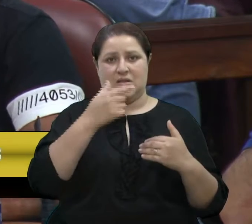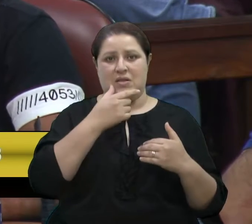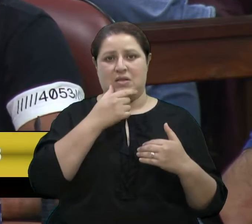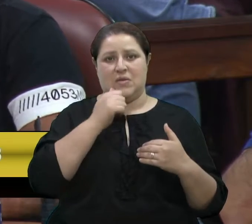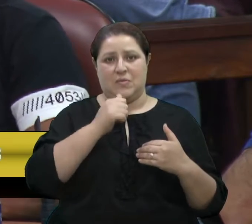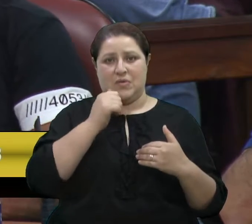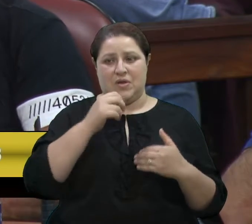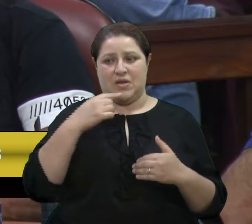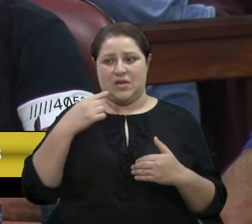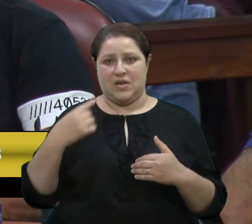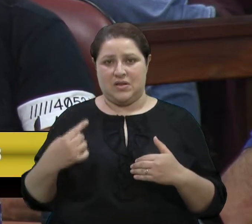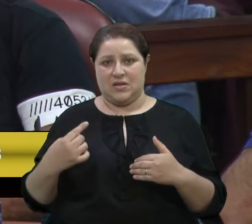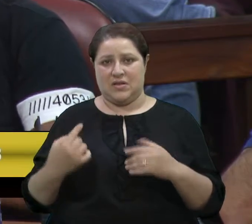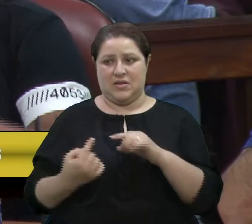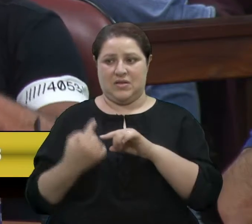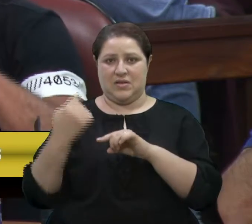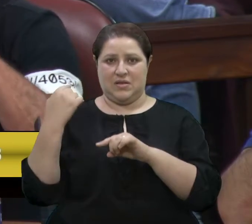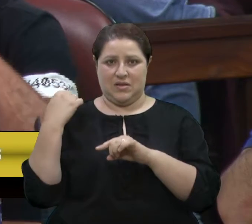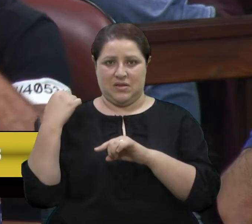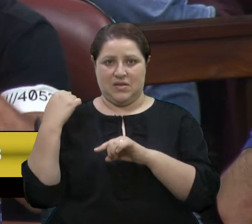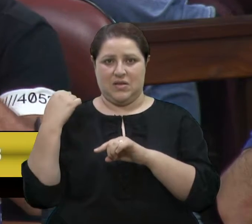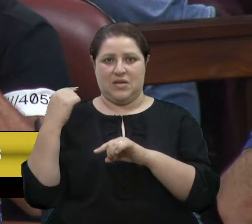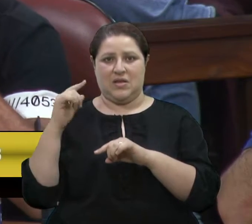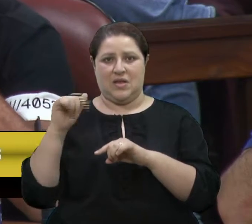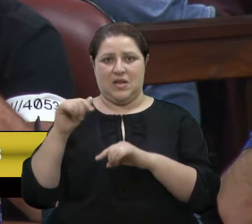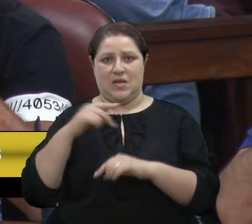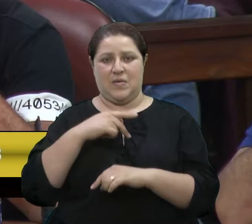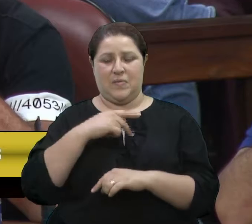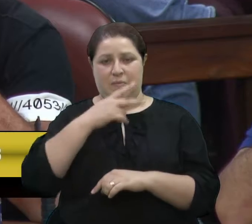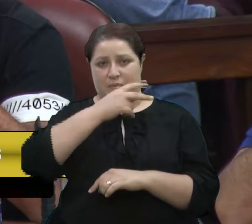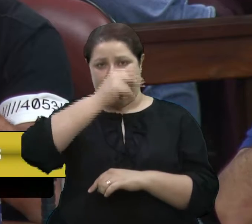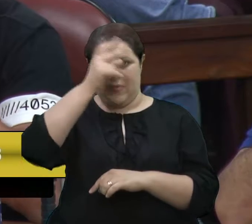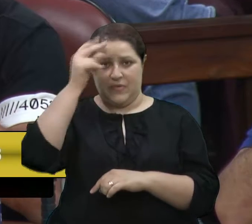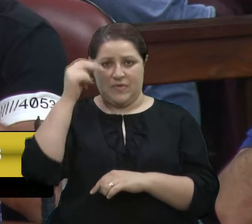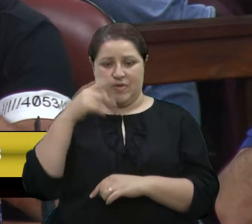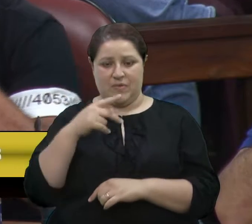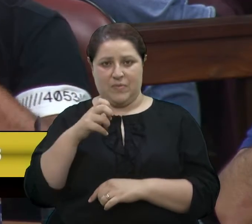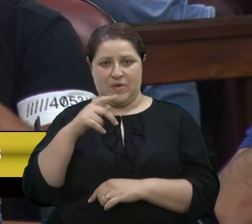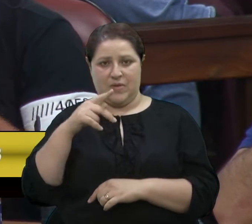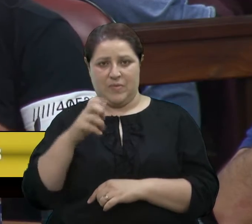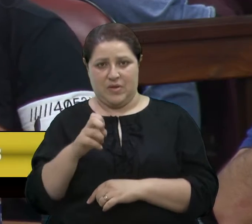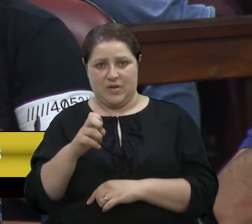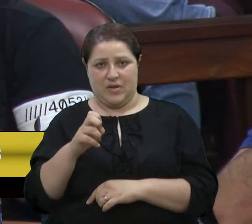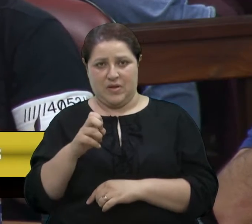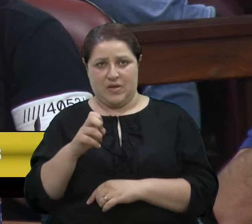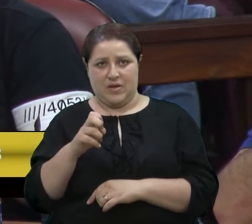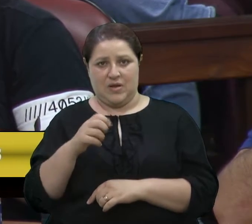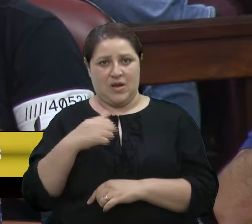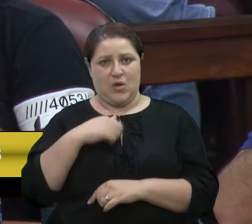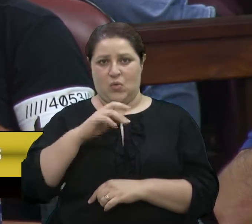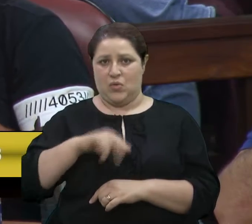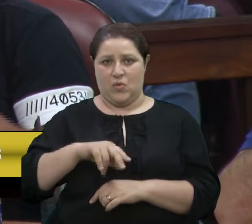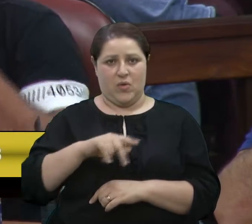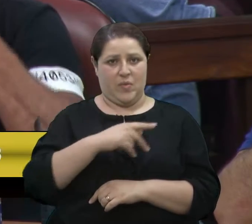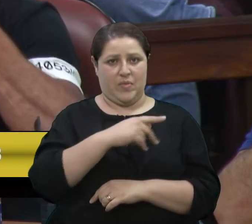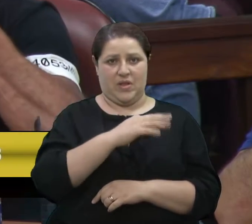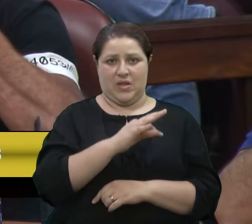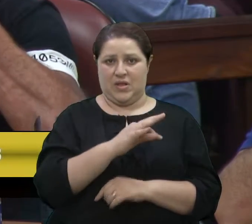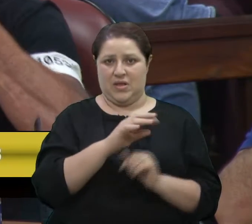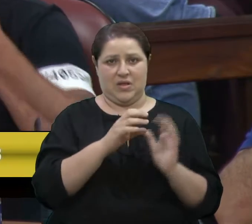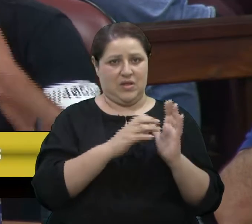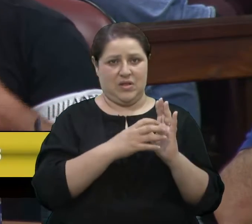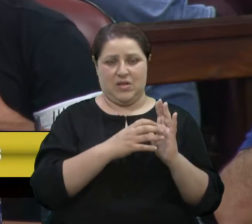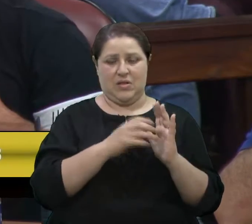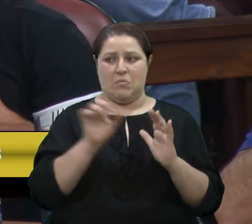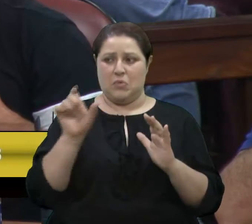Denise, e na época o prefeito Pepe Vargas. Não sou PT, a pessoa que dizendo, eu sou PT,